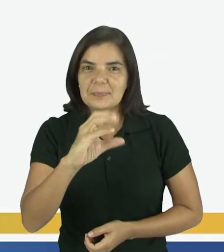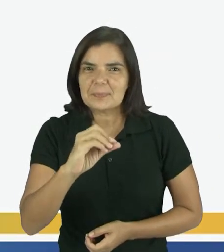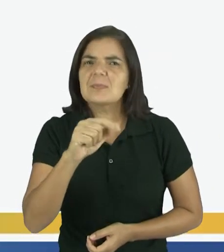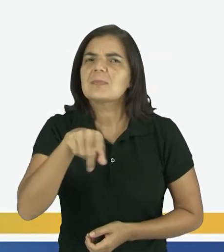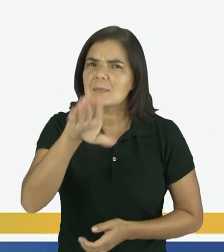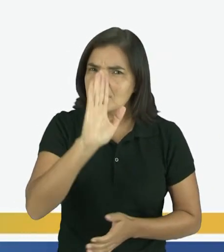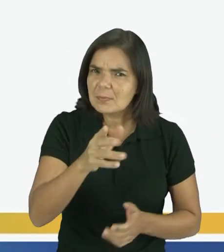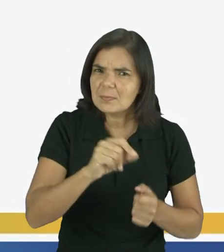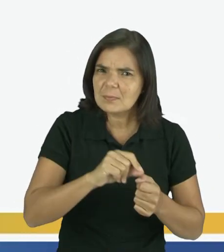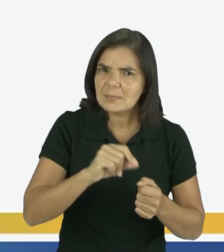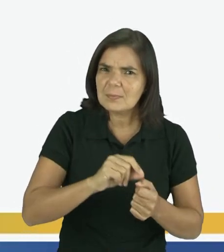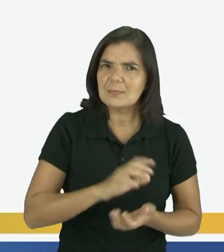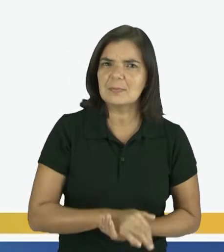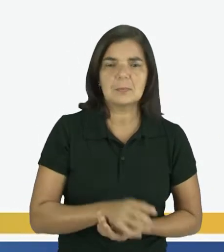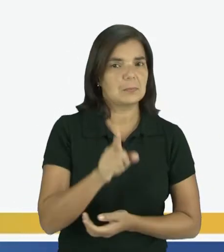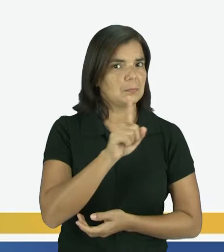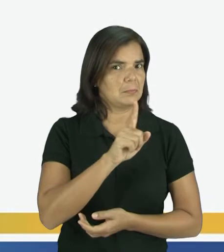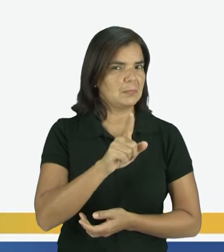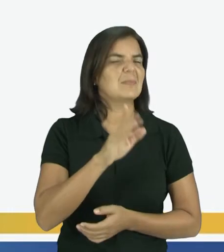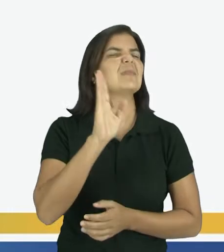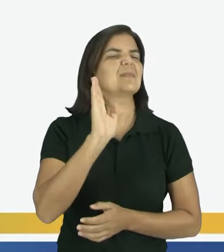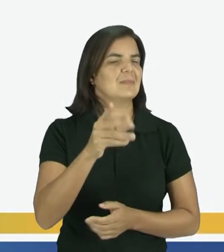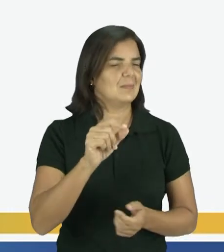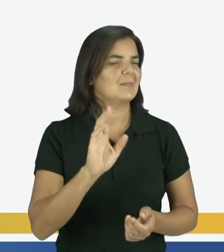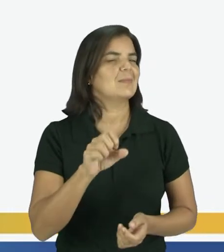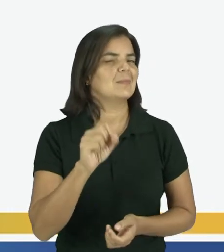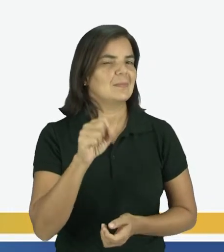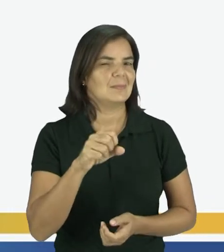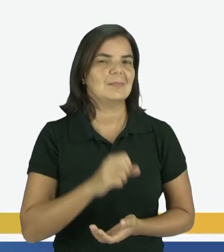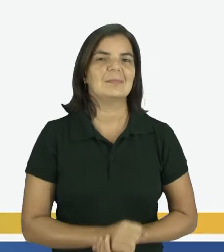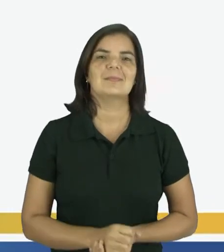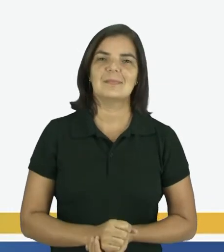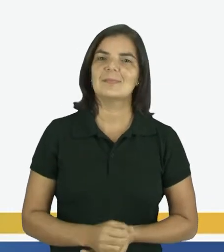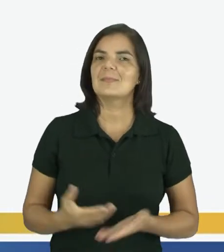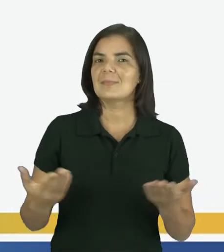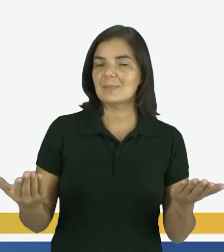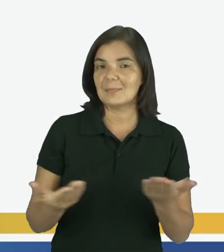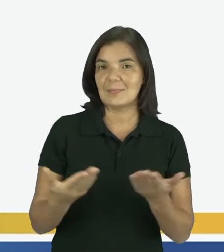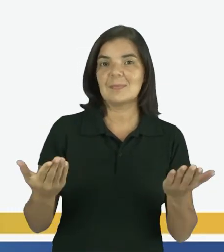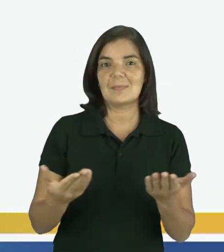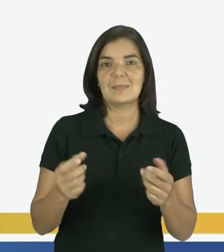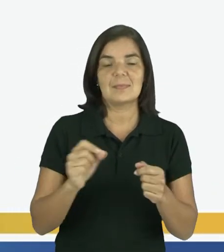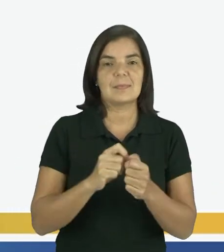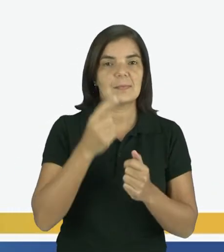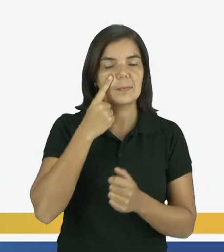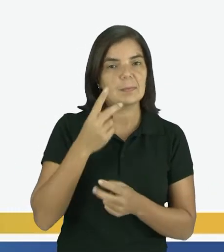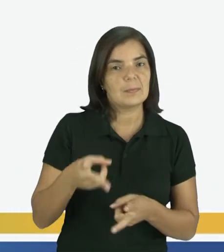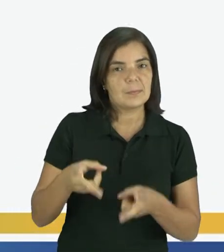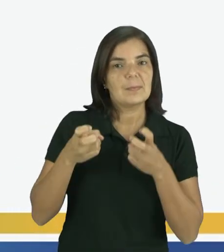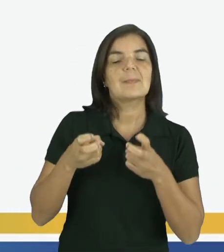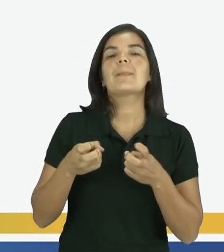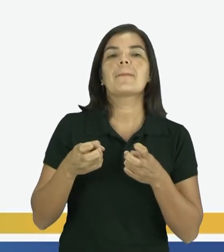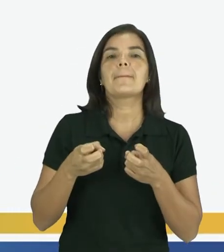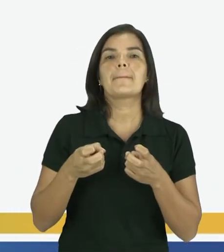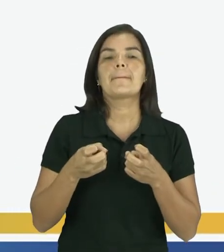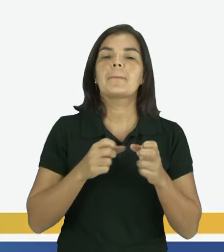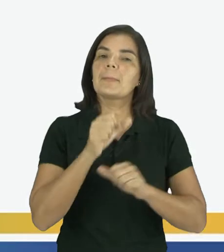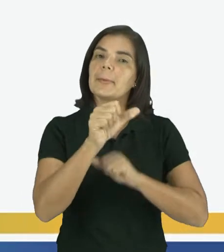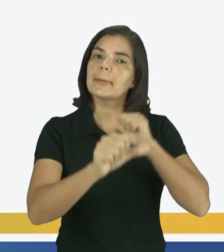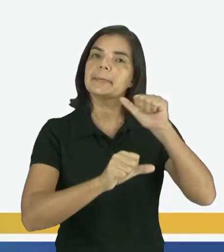mosaico? Não? Já sim, não é mesmo? Mas vamos fazer uma agora para observarmos as